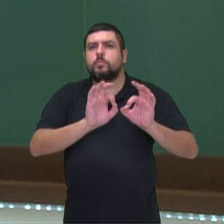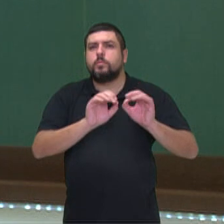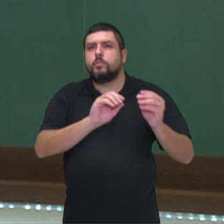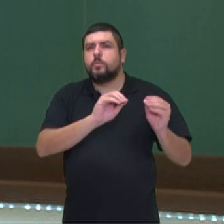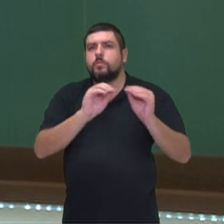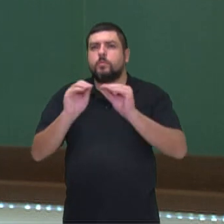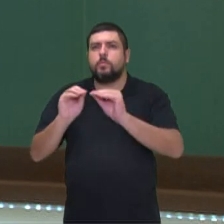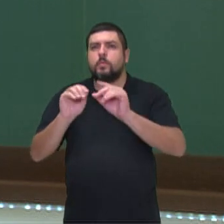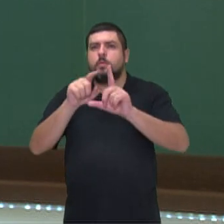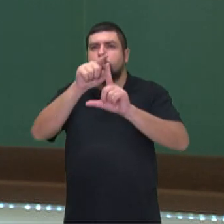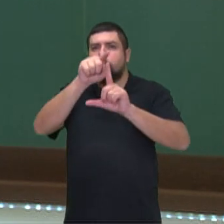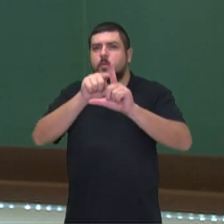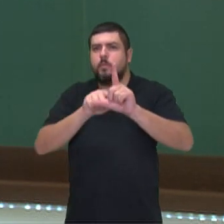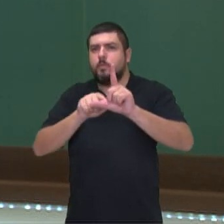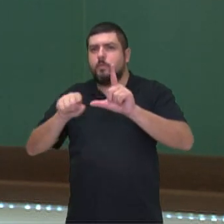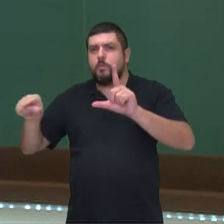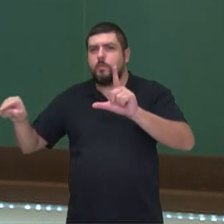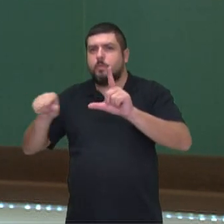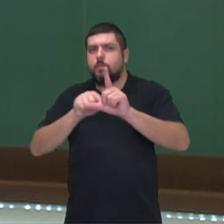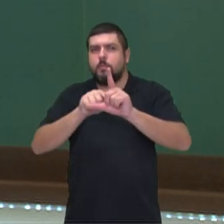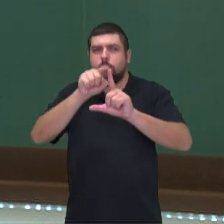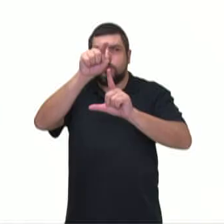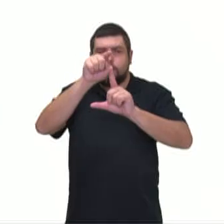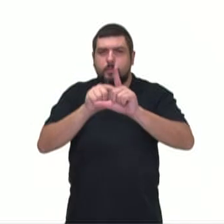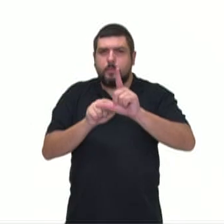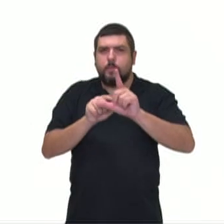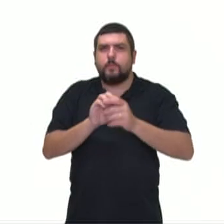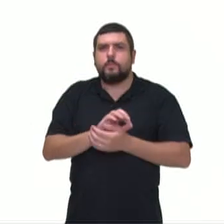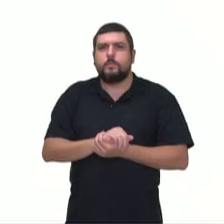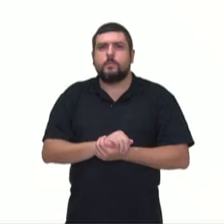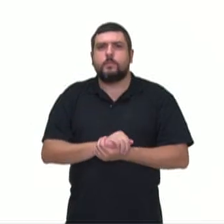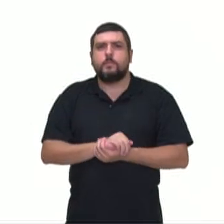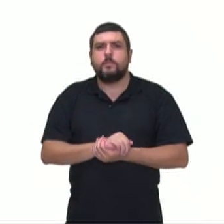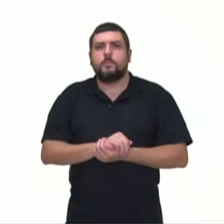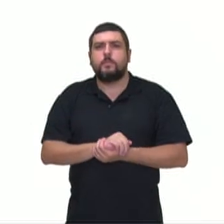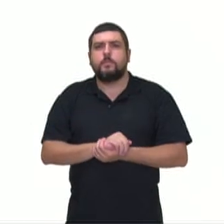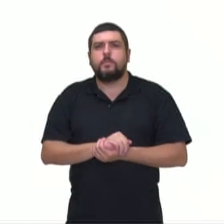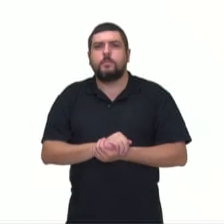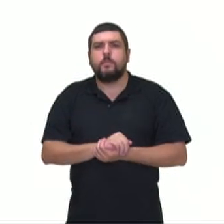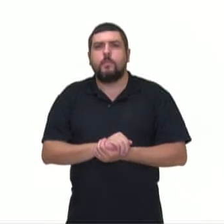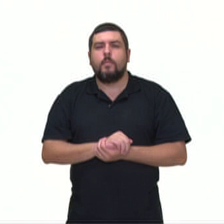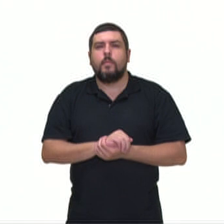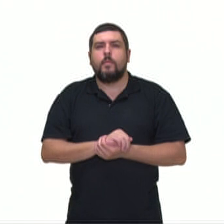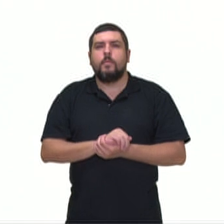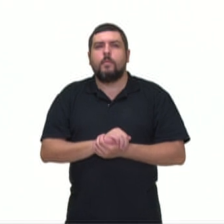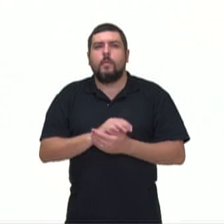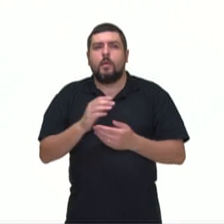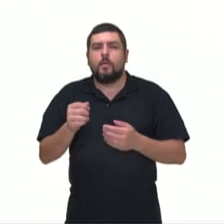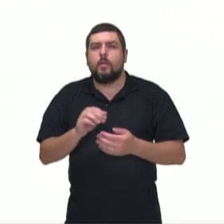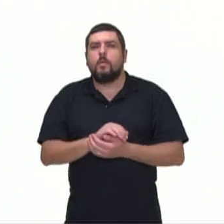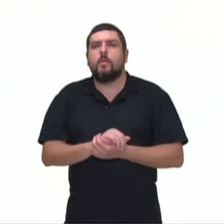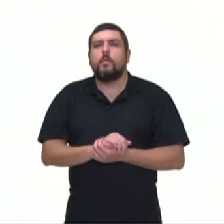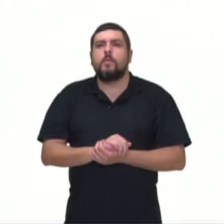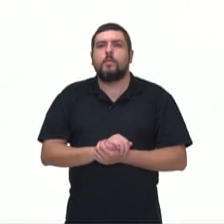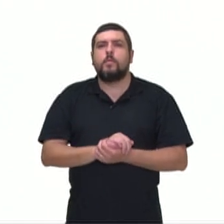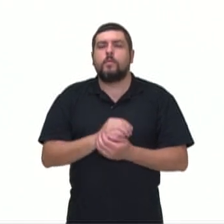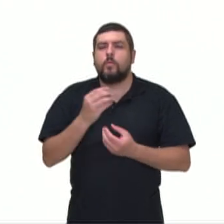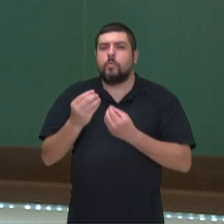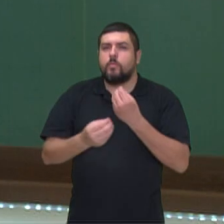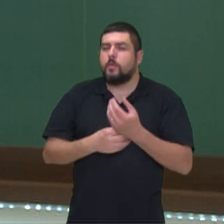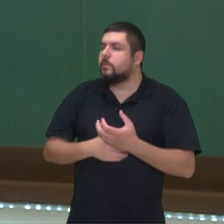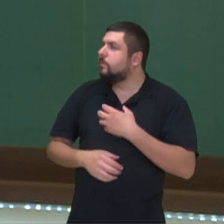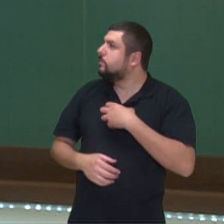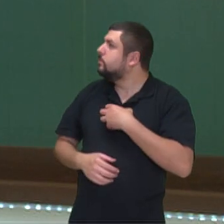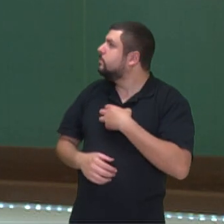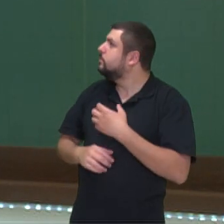coordenadas. Muito bem, isso aí. Então, colocamos as coordenadas aqui, menos 1, menos 2, zero,